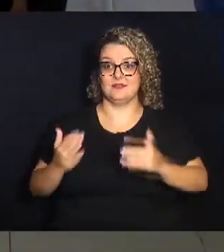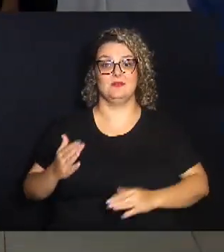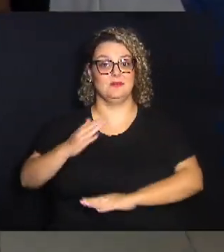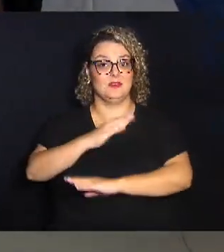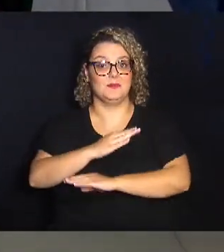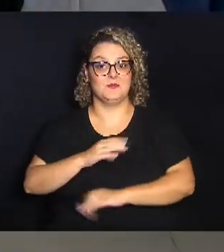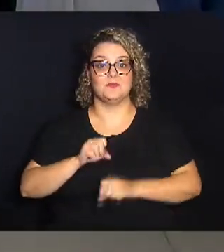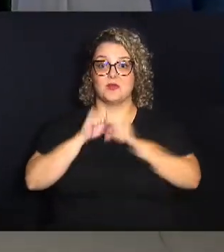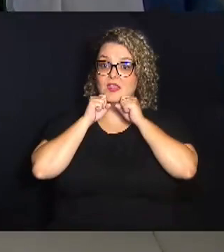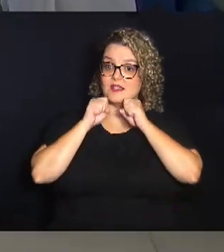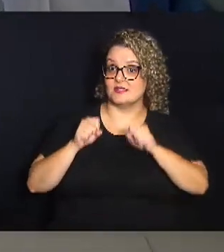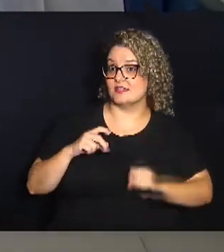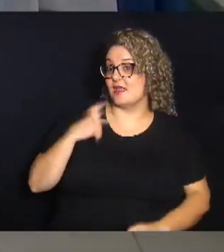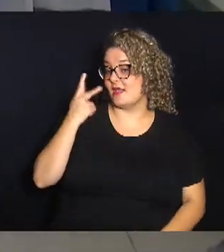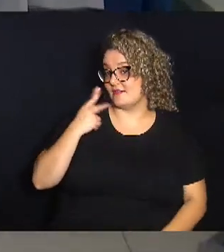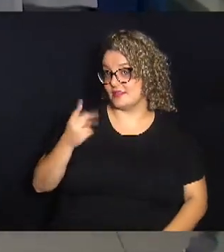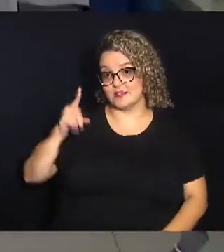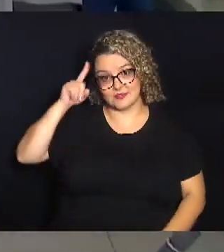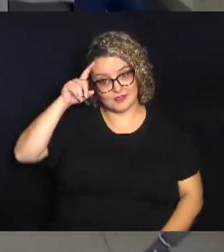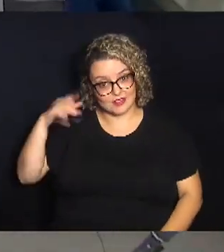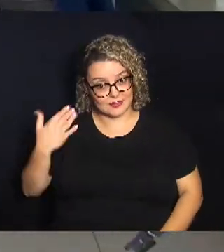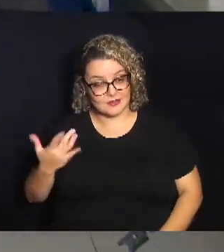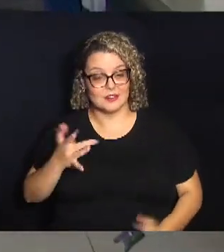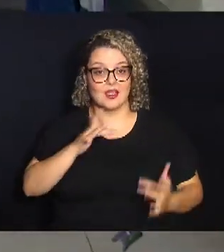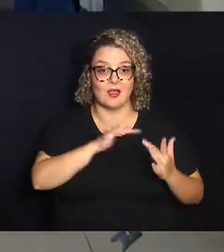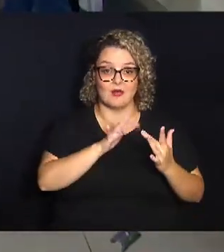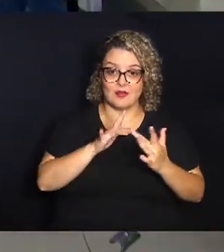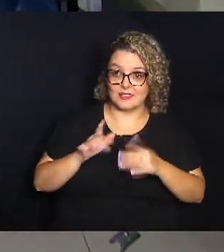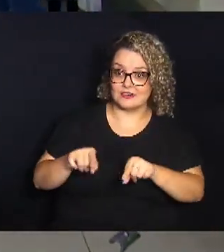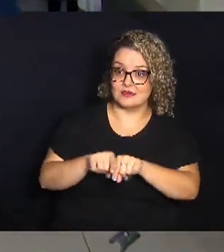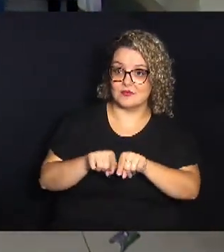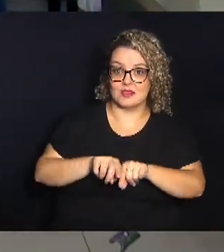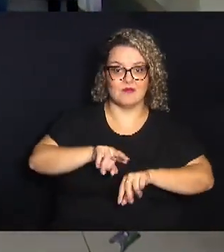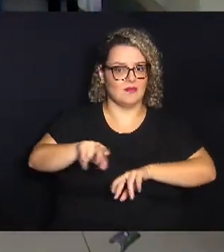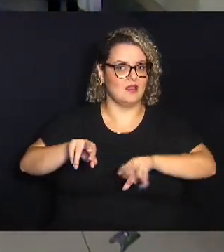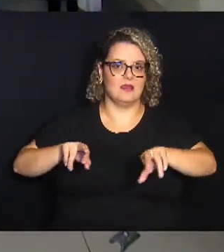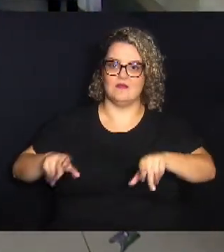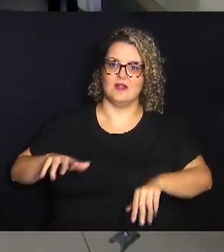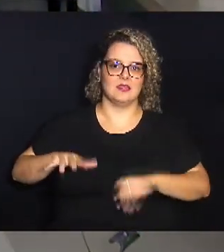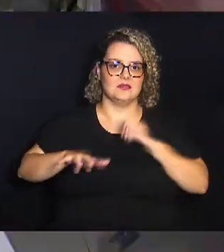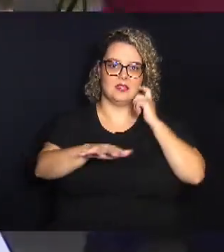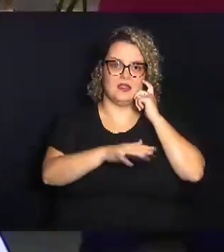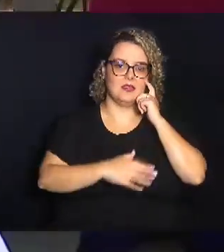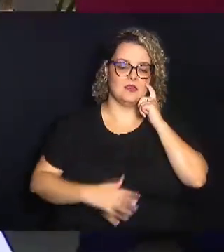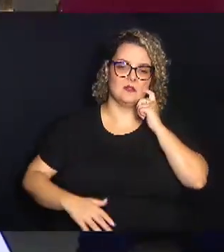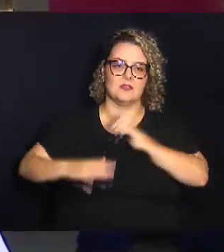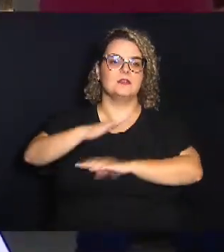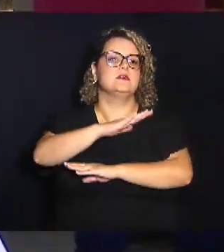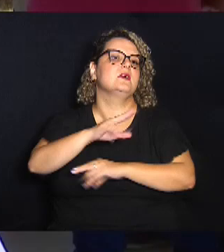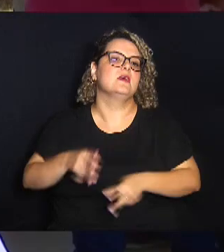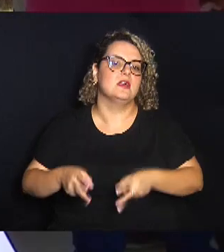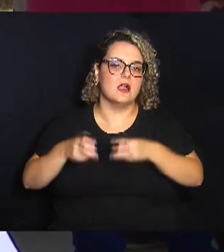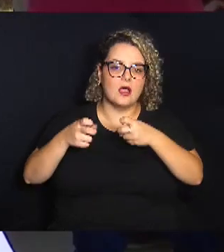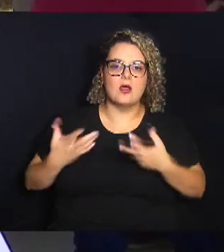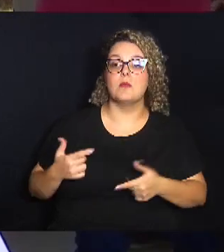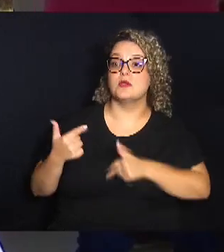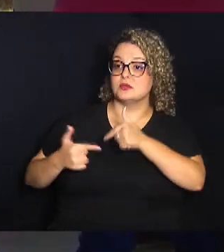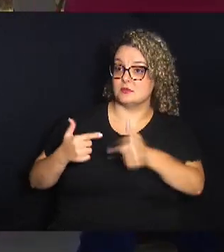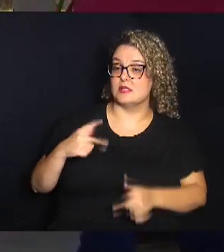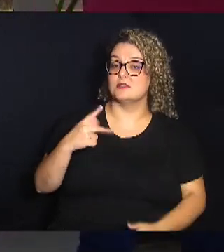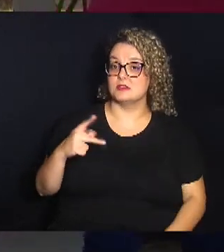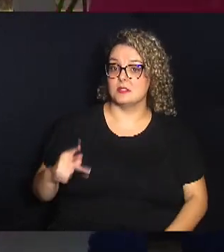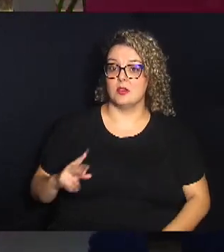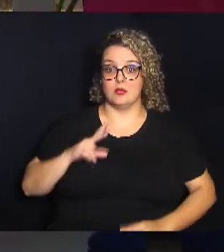assessores de vereadores, que dia a dia tem contato também com as várias áreas da Câmara. Reconhecer o trabalho deles também para